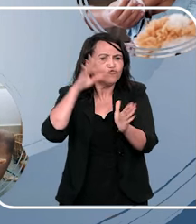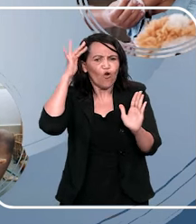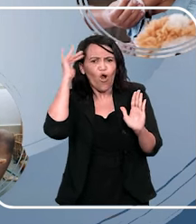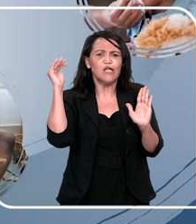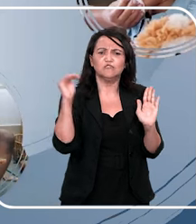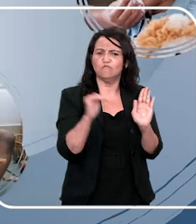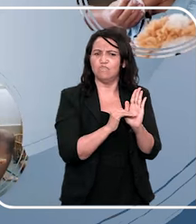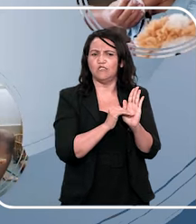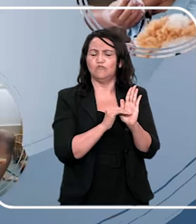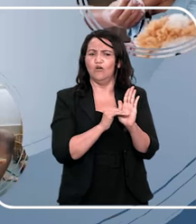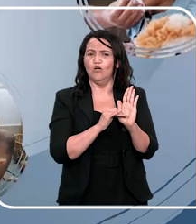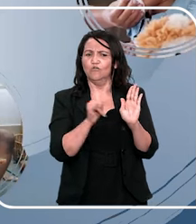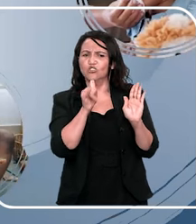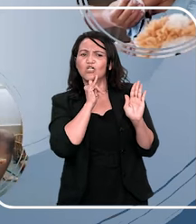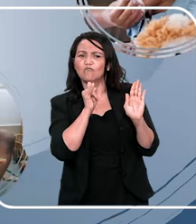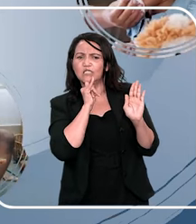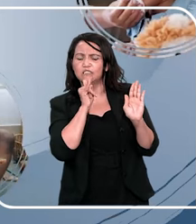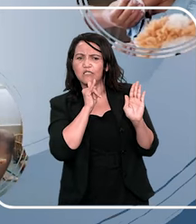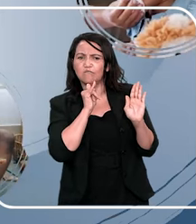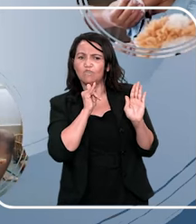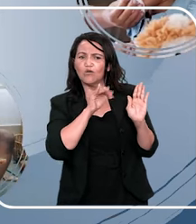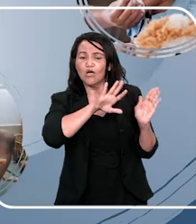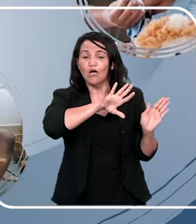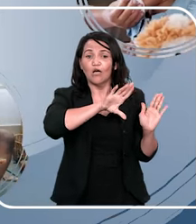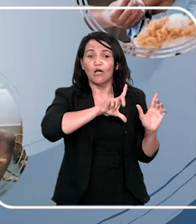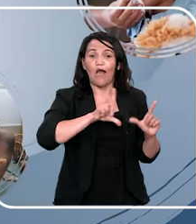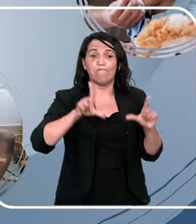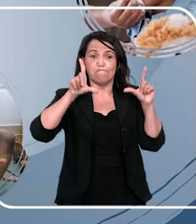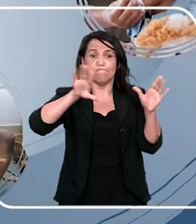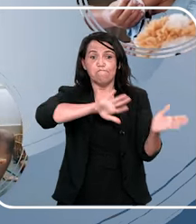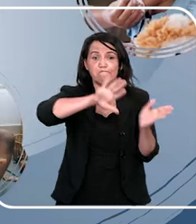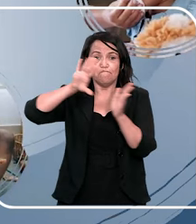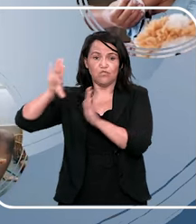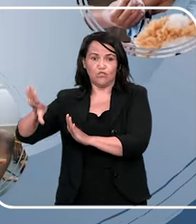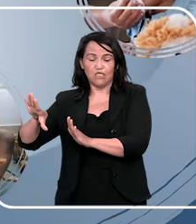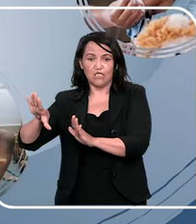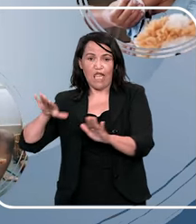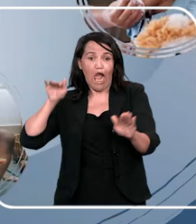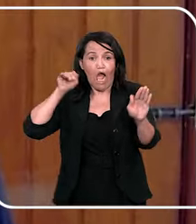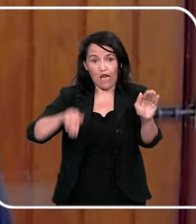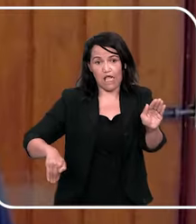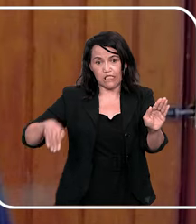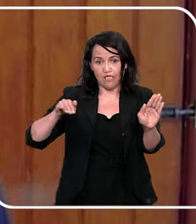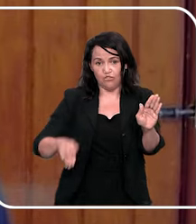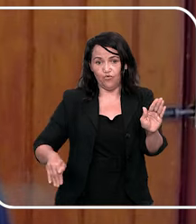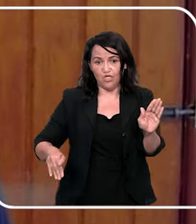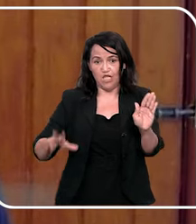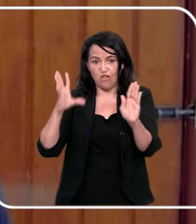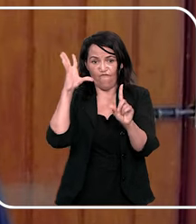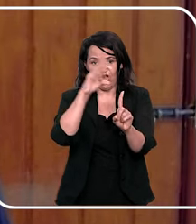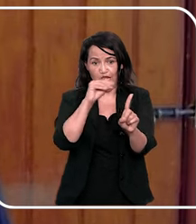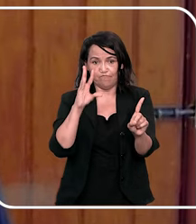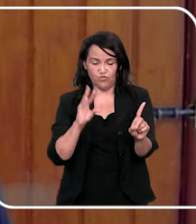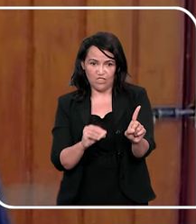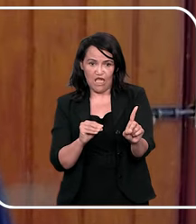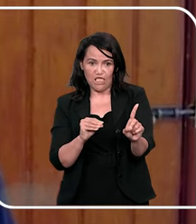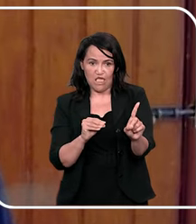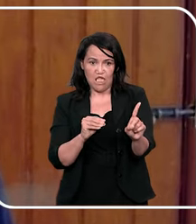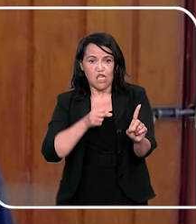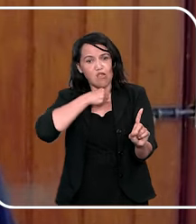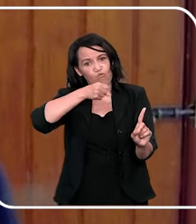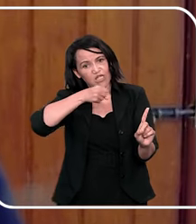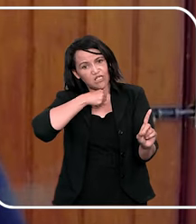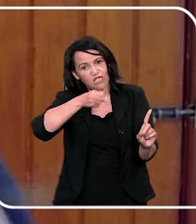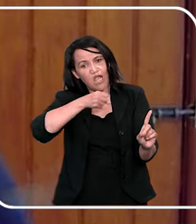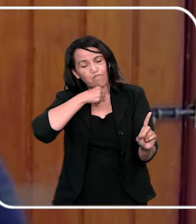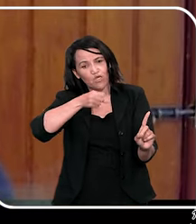falar dessa imagem que eu coloquei na tela, eu já vou dar um exemplo, da nadadora, nossa atleta, que foi abusada, e